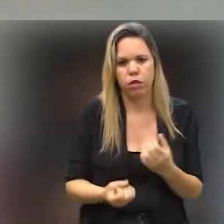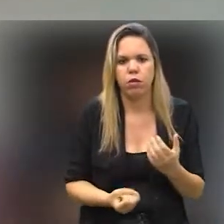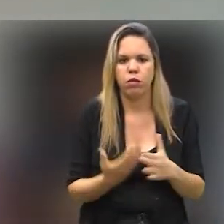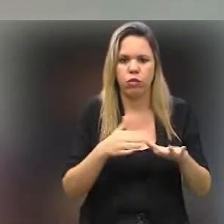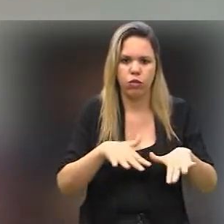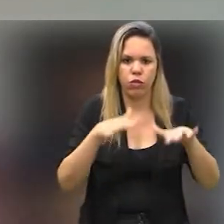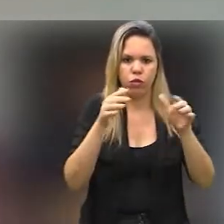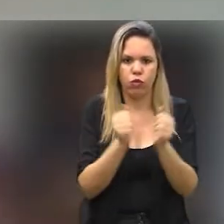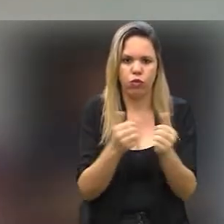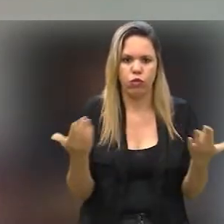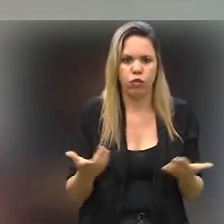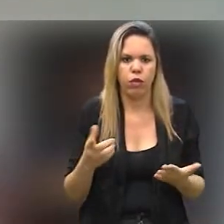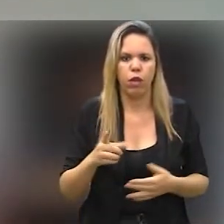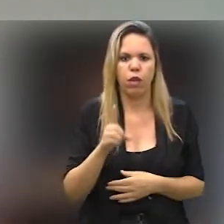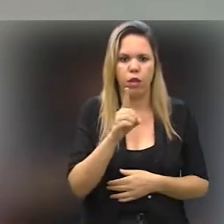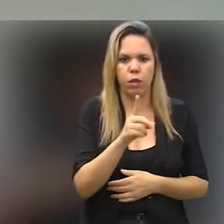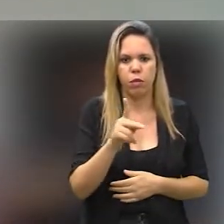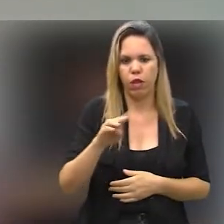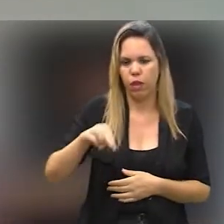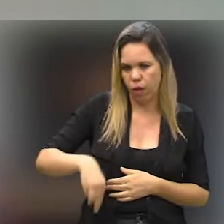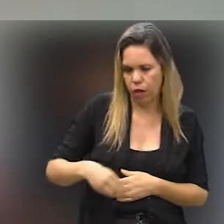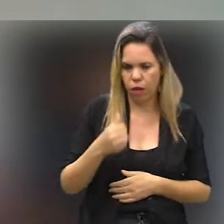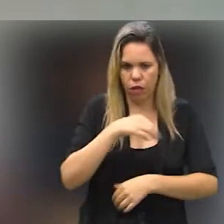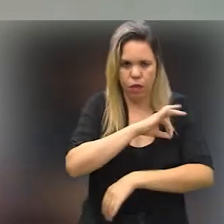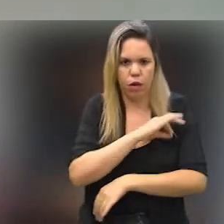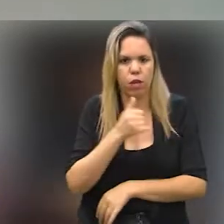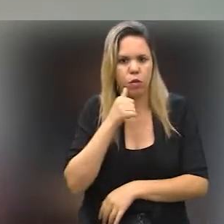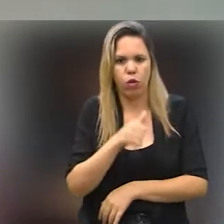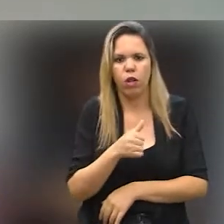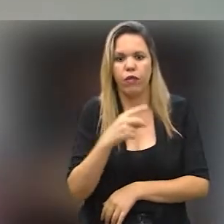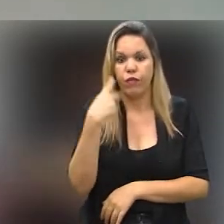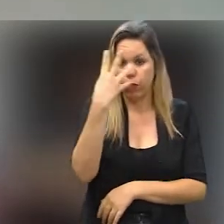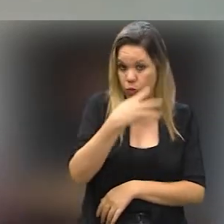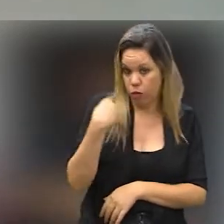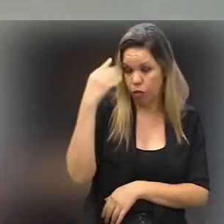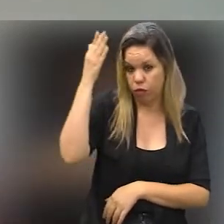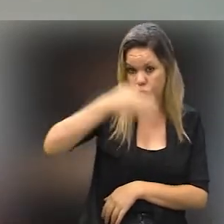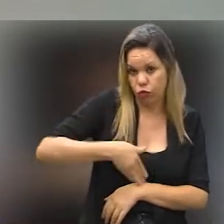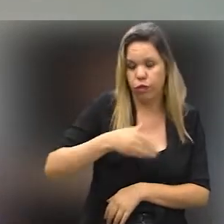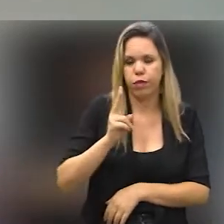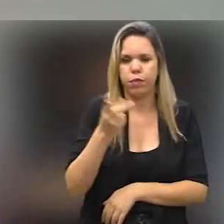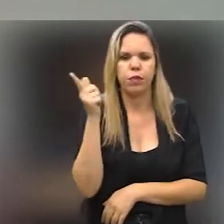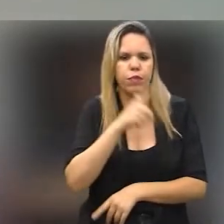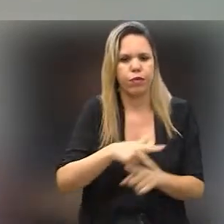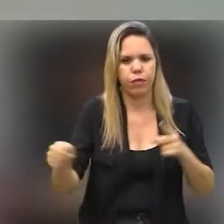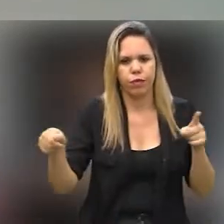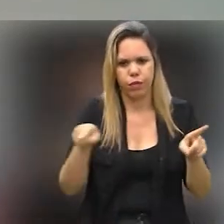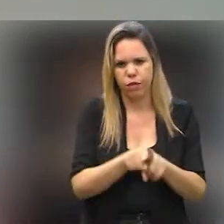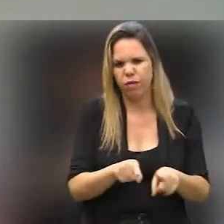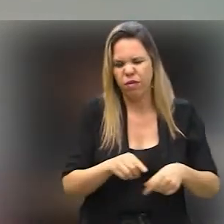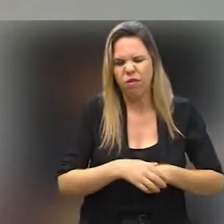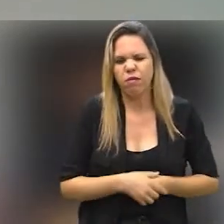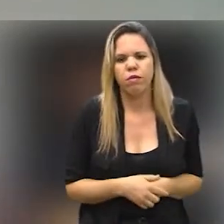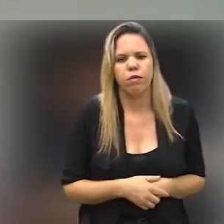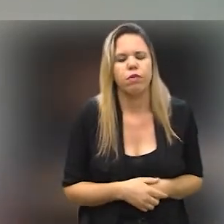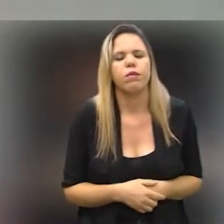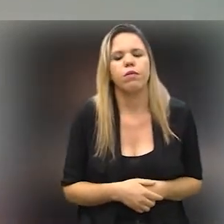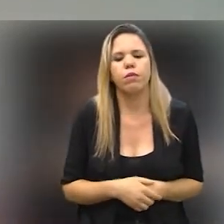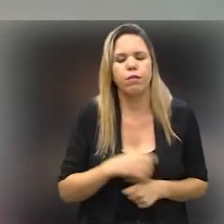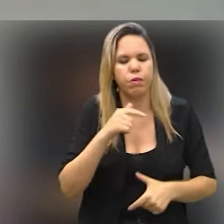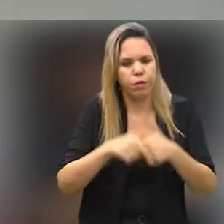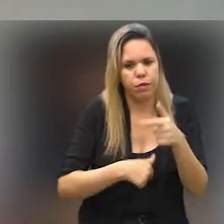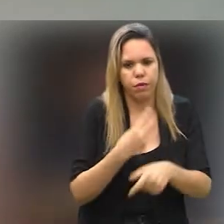vem da criança junto. Nós temos hoje a DDM, Delegacia da Mulher, 24 horas, que foi uma conquista também,